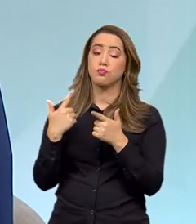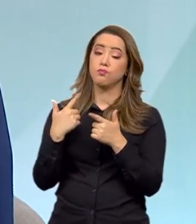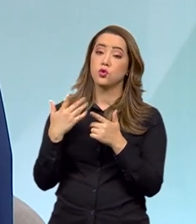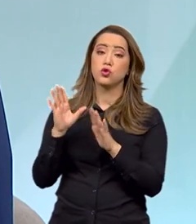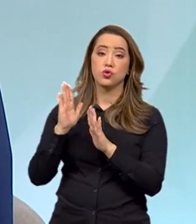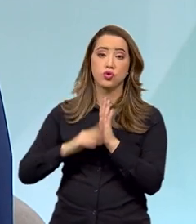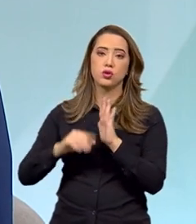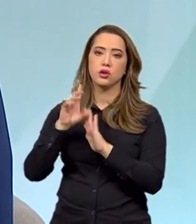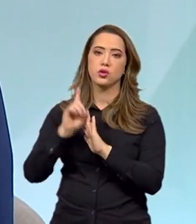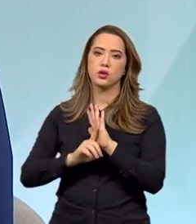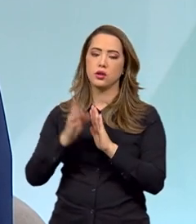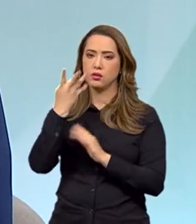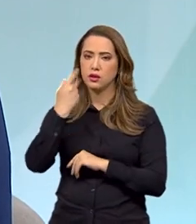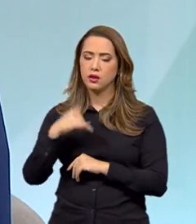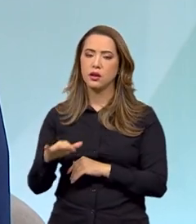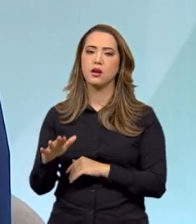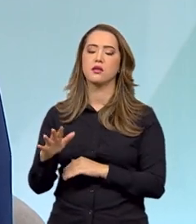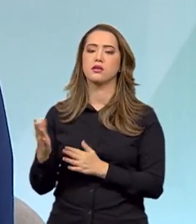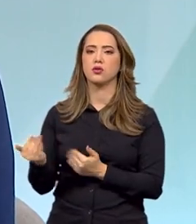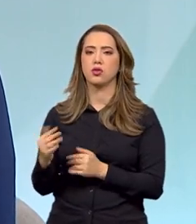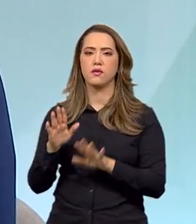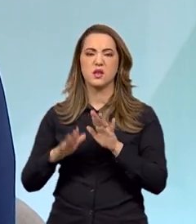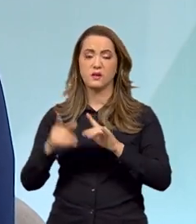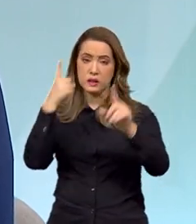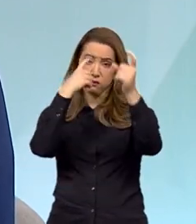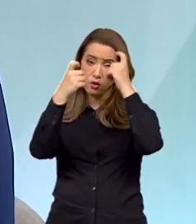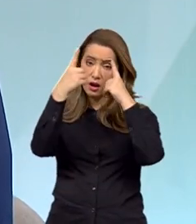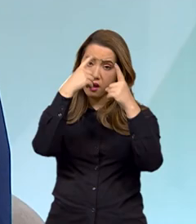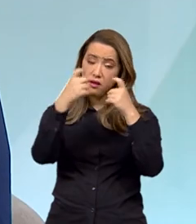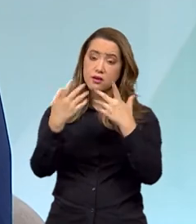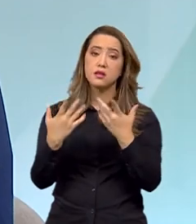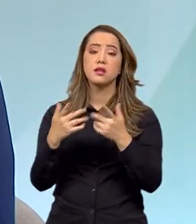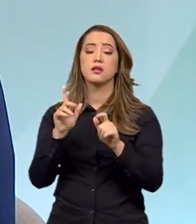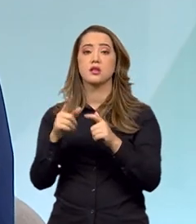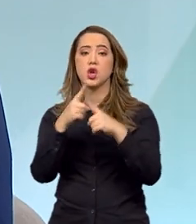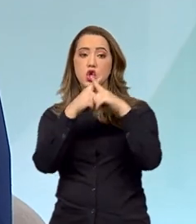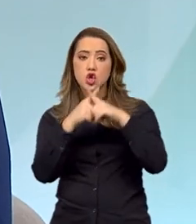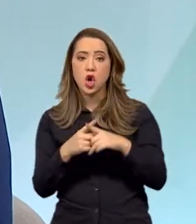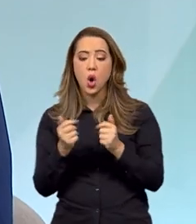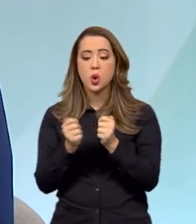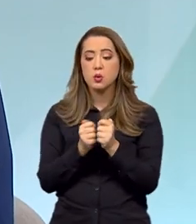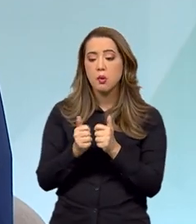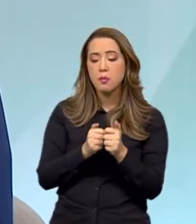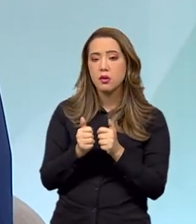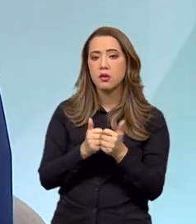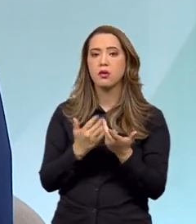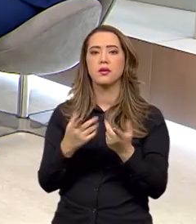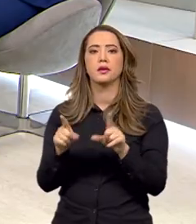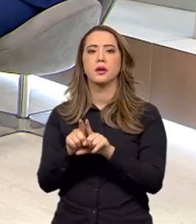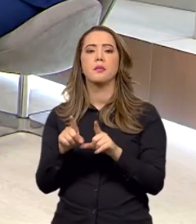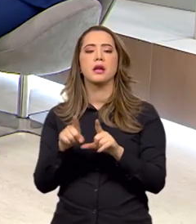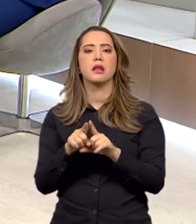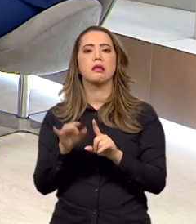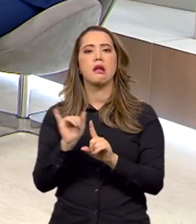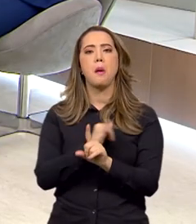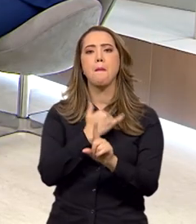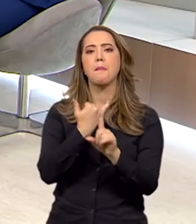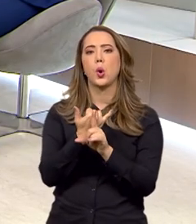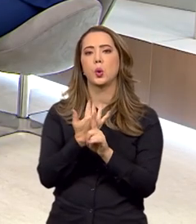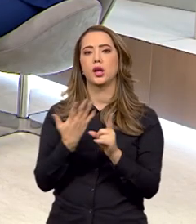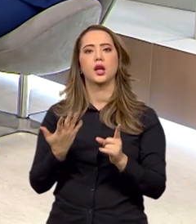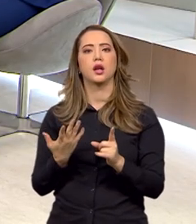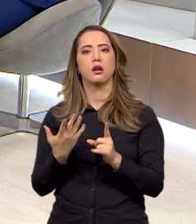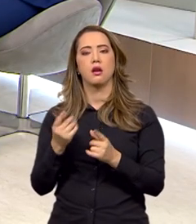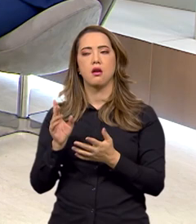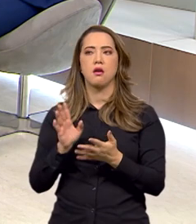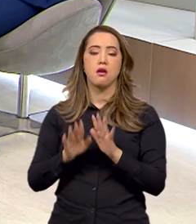de direitos de crianças e adolescentes, seja com violência, seja com jogos violentos, o chamado cyberbullying, stalking, e